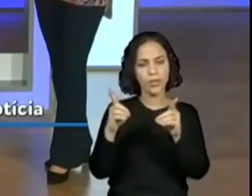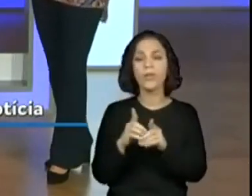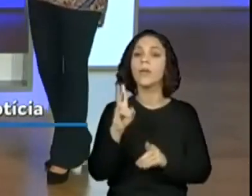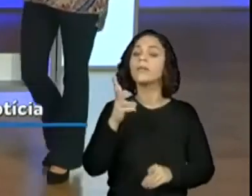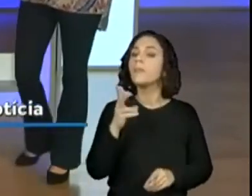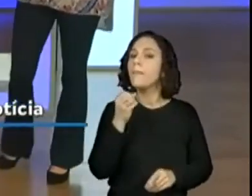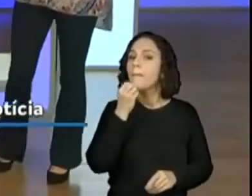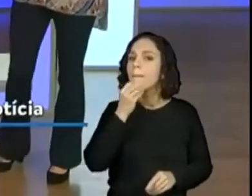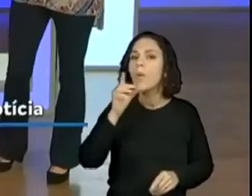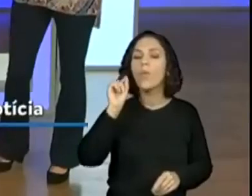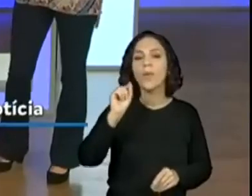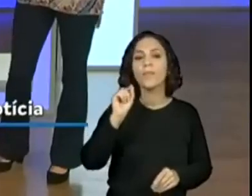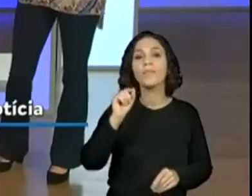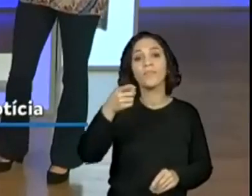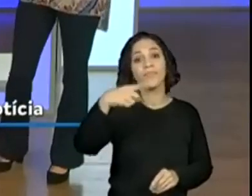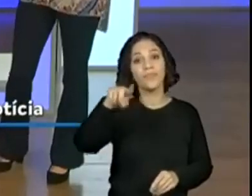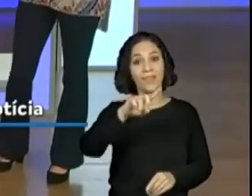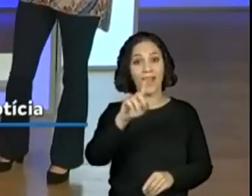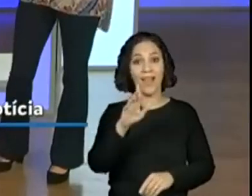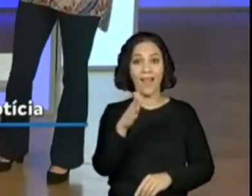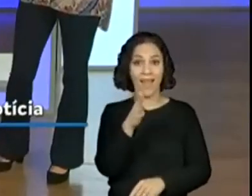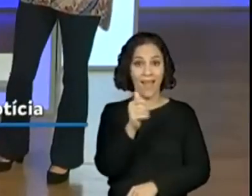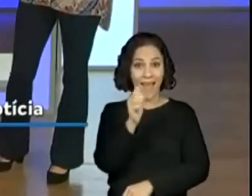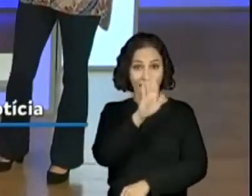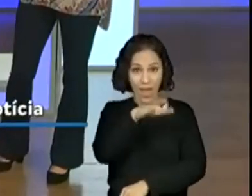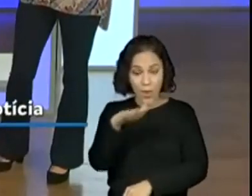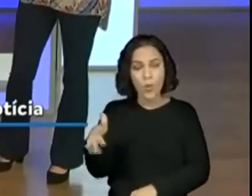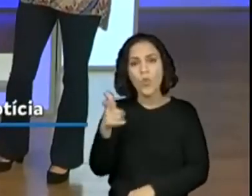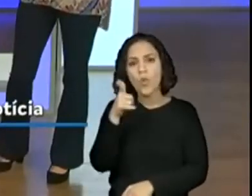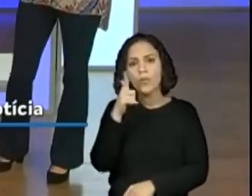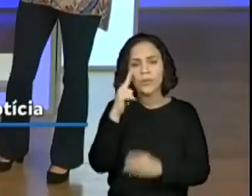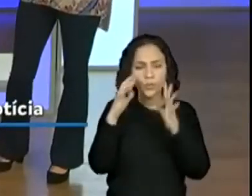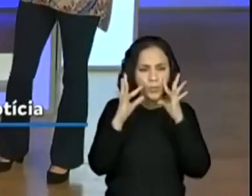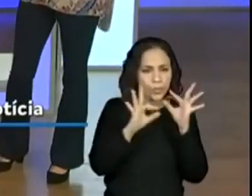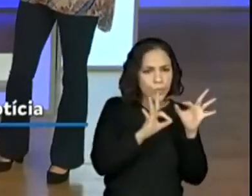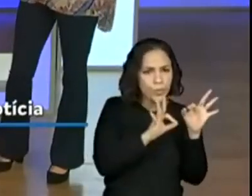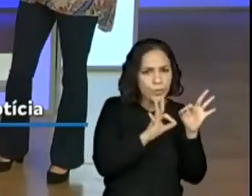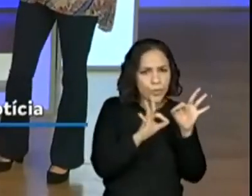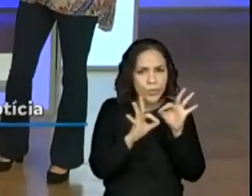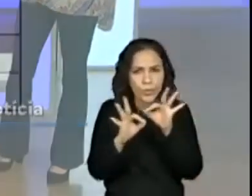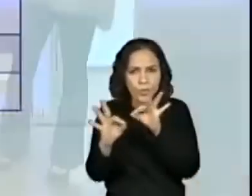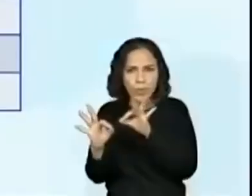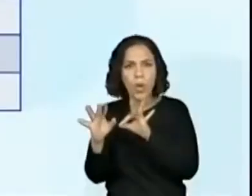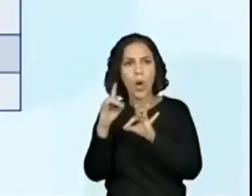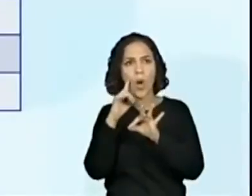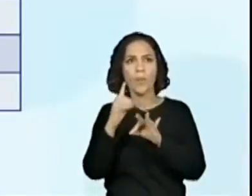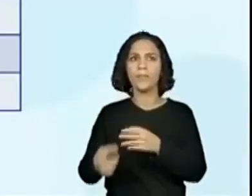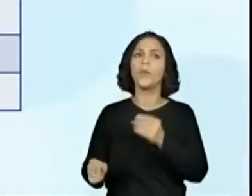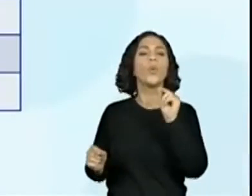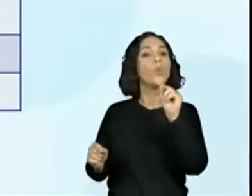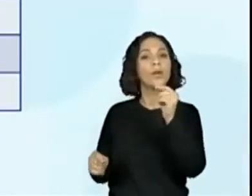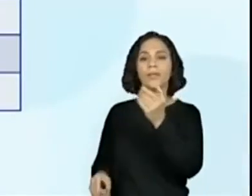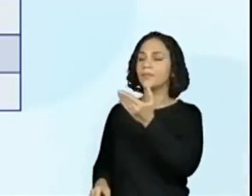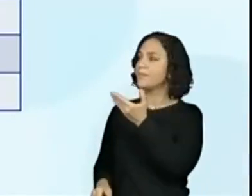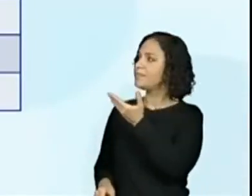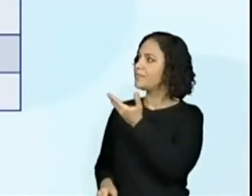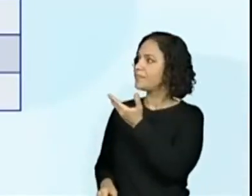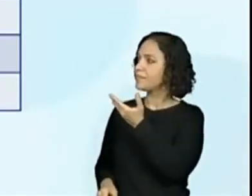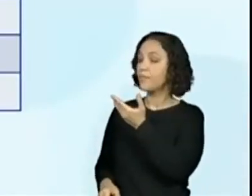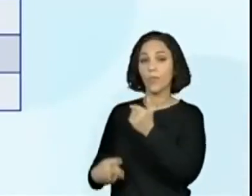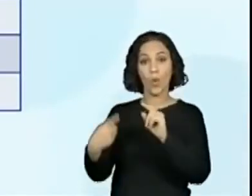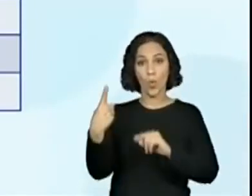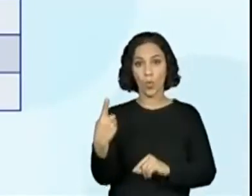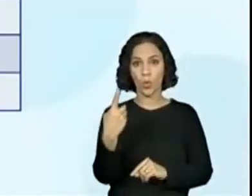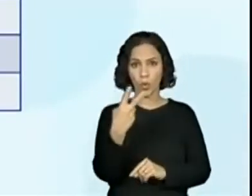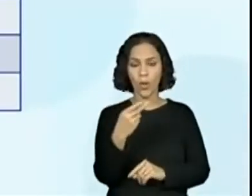alunos acompanharem o roteiro, né? Da sequência. Então, eu coloquei aí na tela. Aula 1 e 2 vai ser